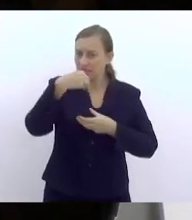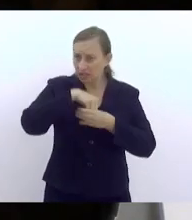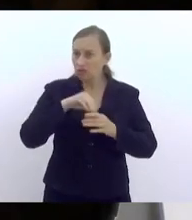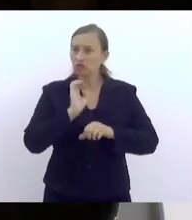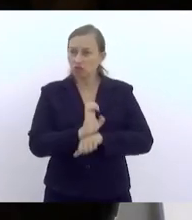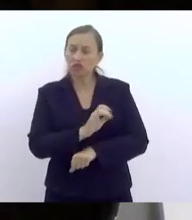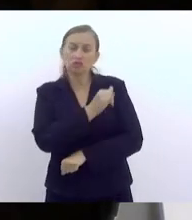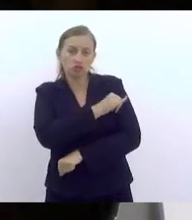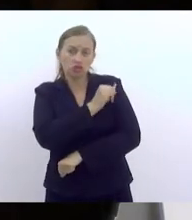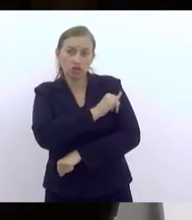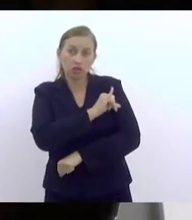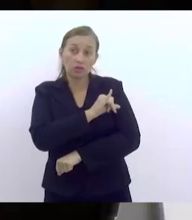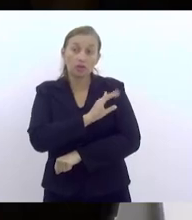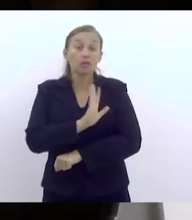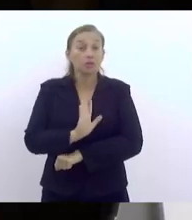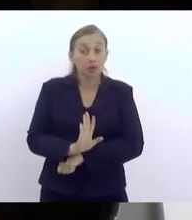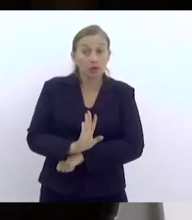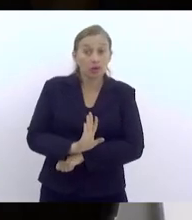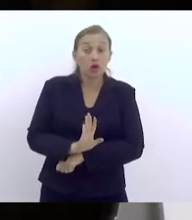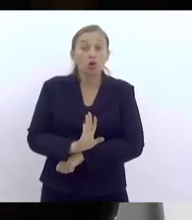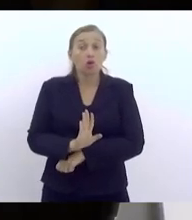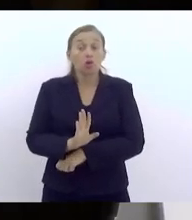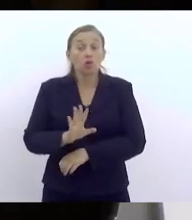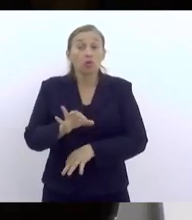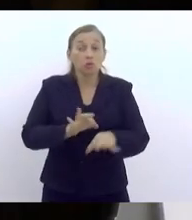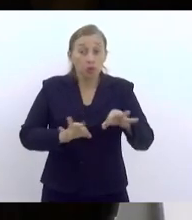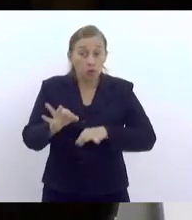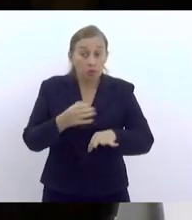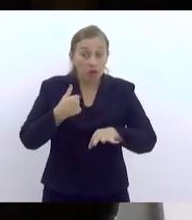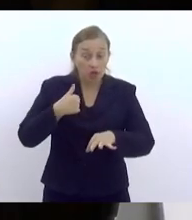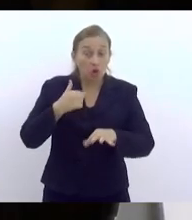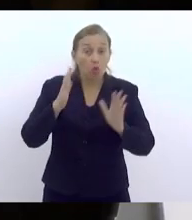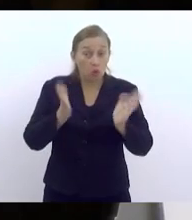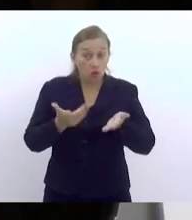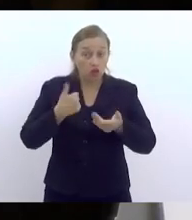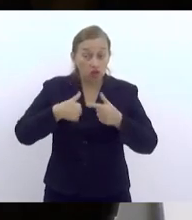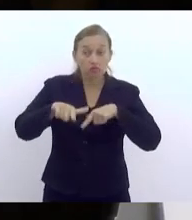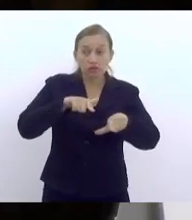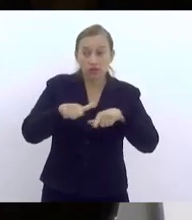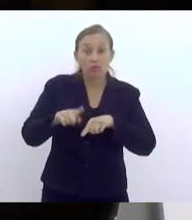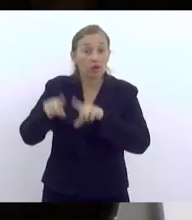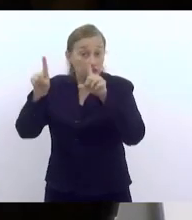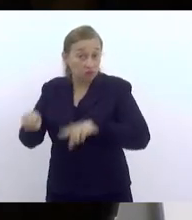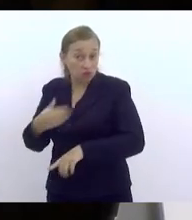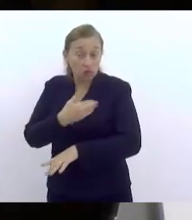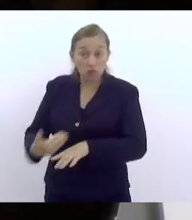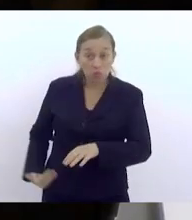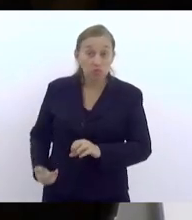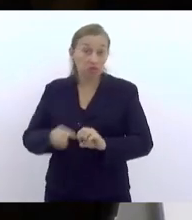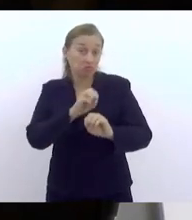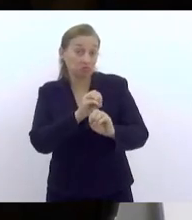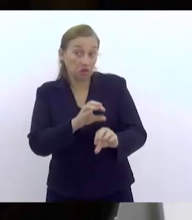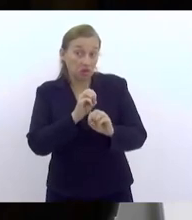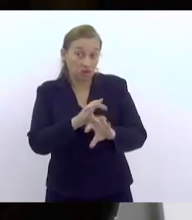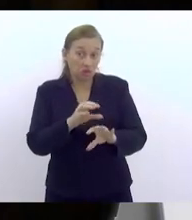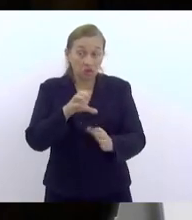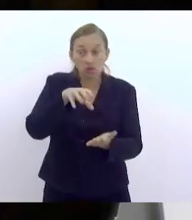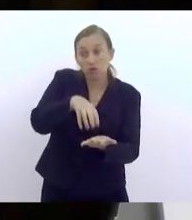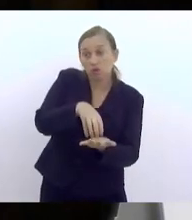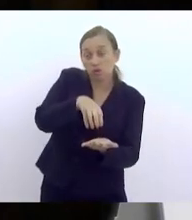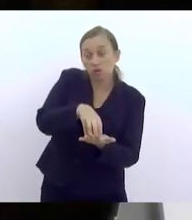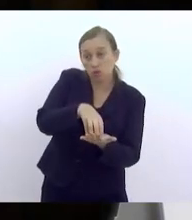Estado do Rio de Janeiro. O programa que eu trabalho hoje, como servidora pública na educação, o núcleo